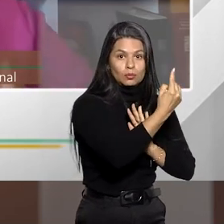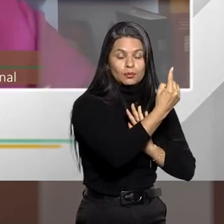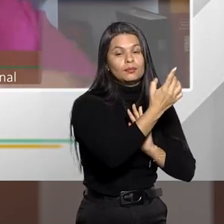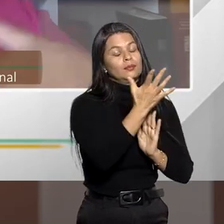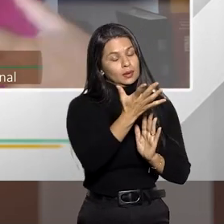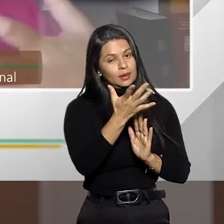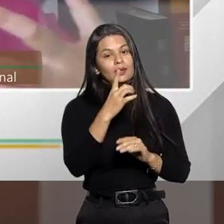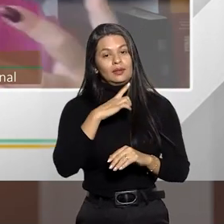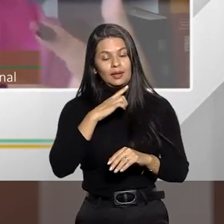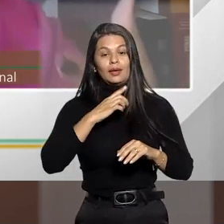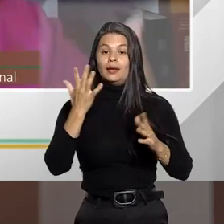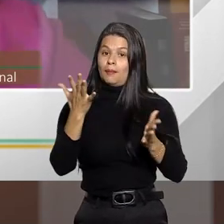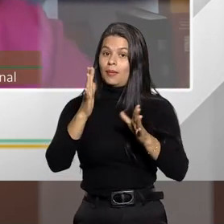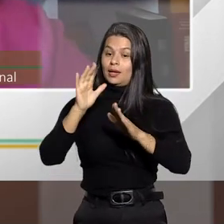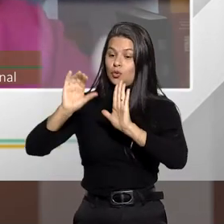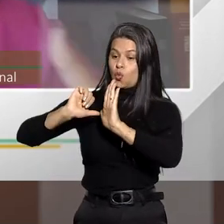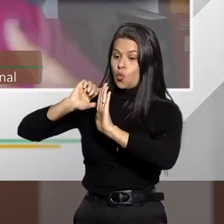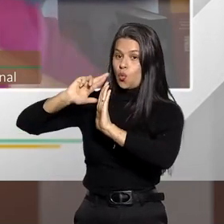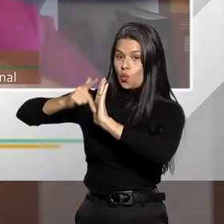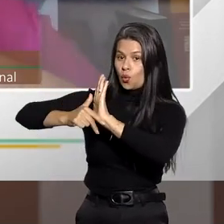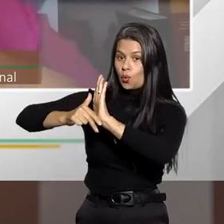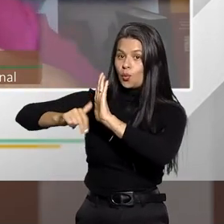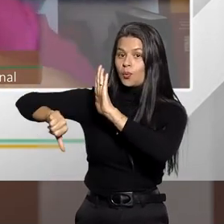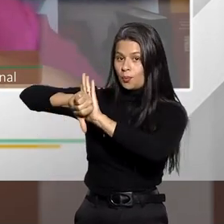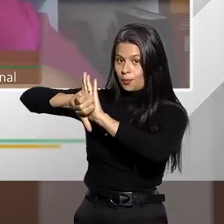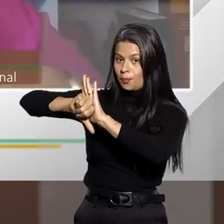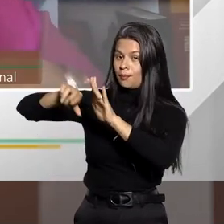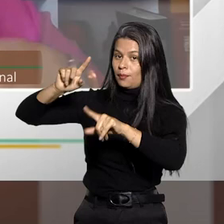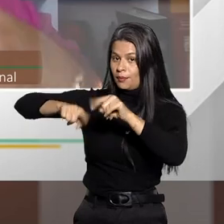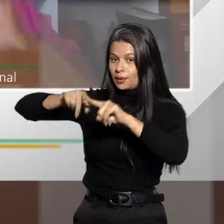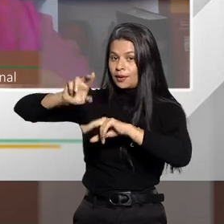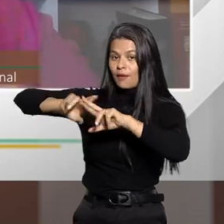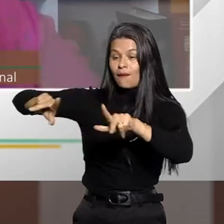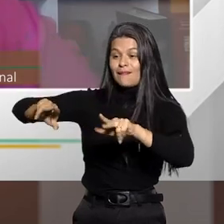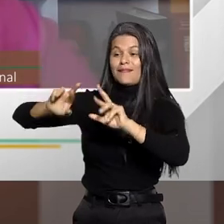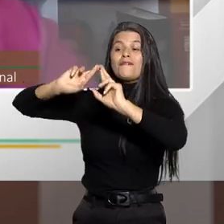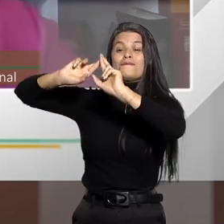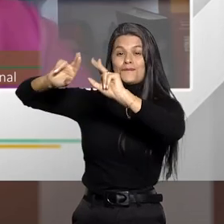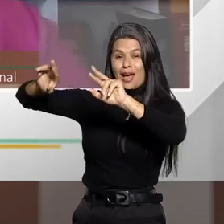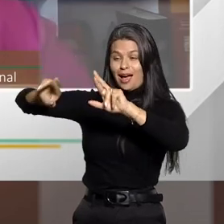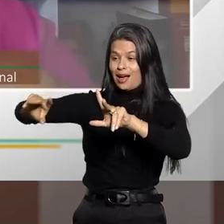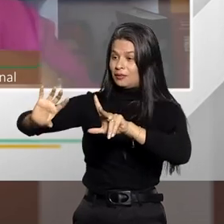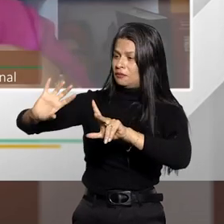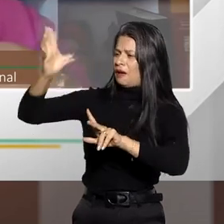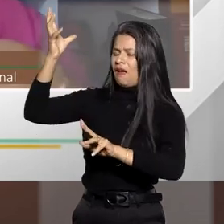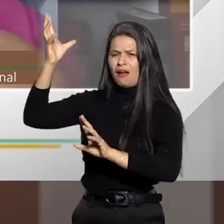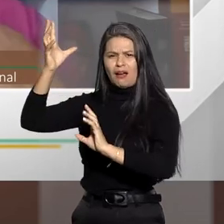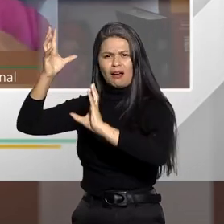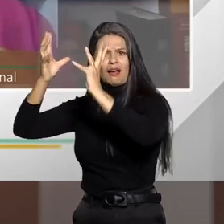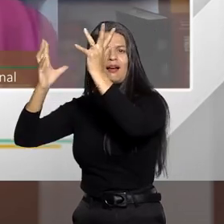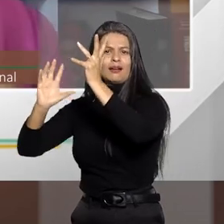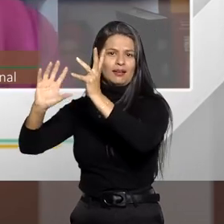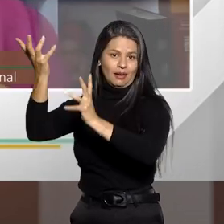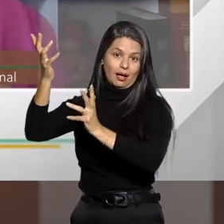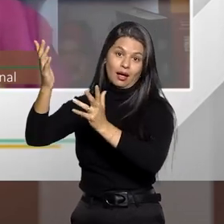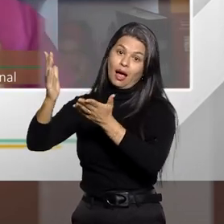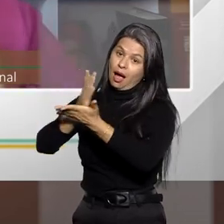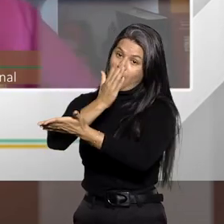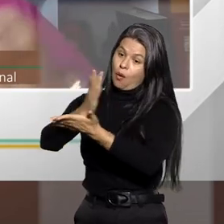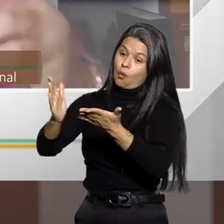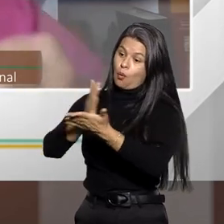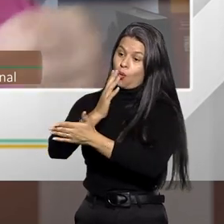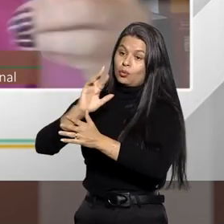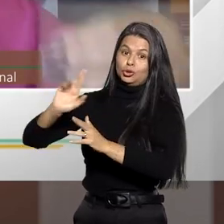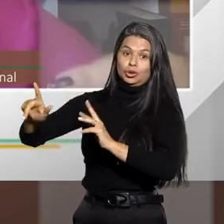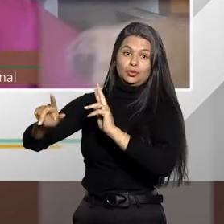tenho várias ações praticadas em momentos distintos, com desígnios distintos,